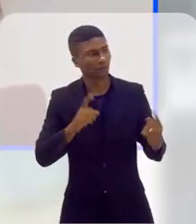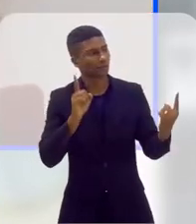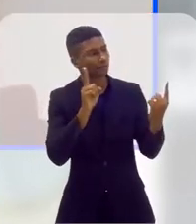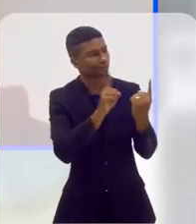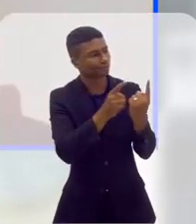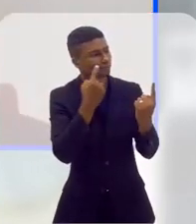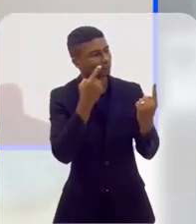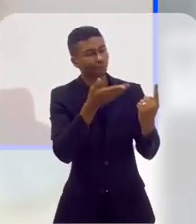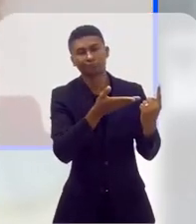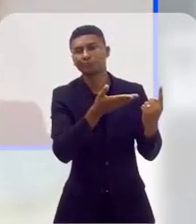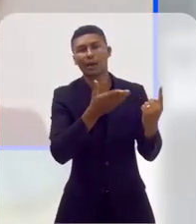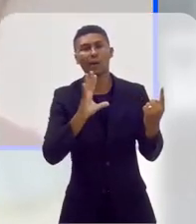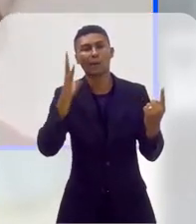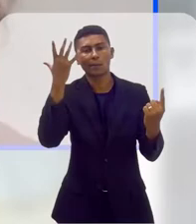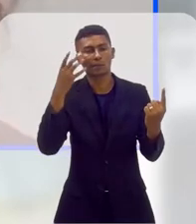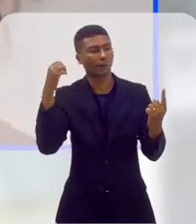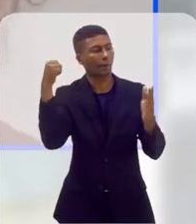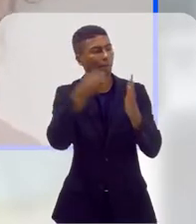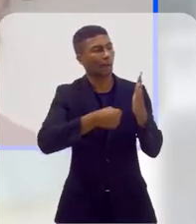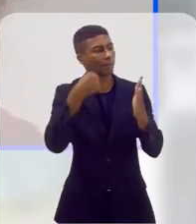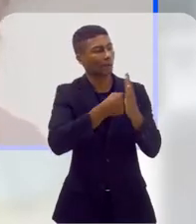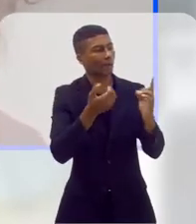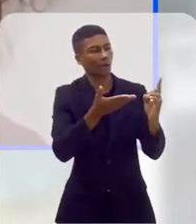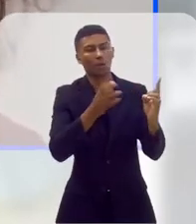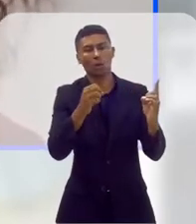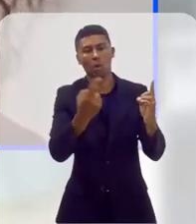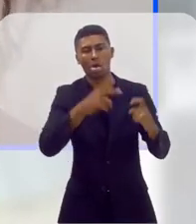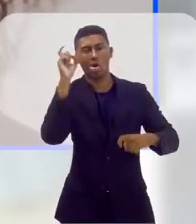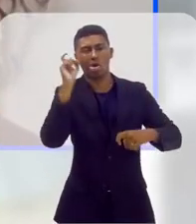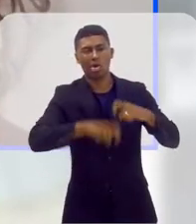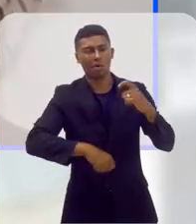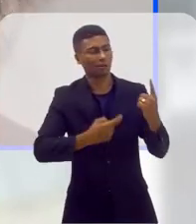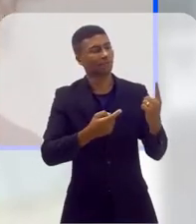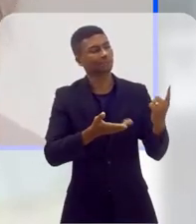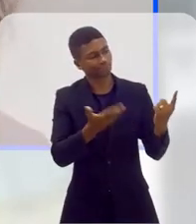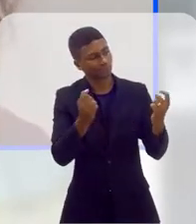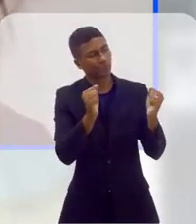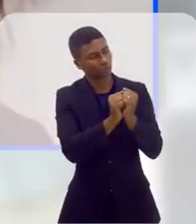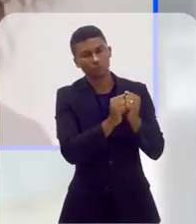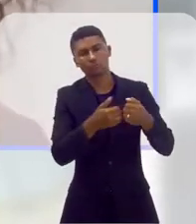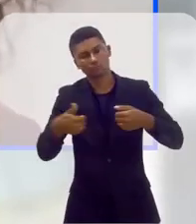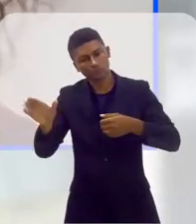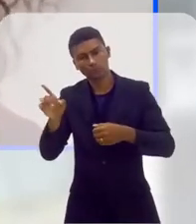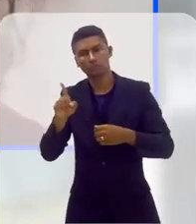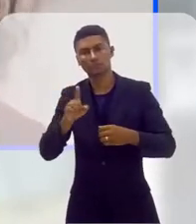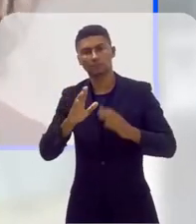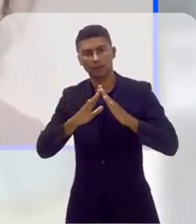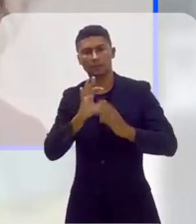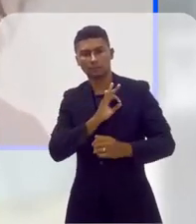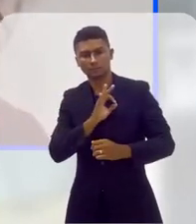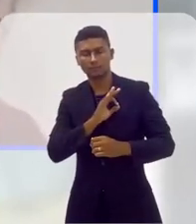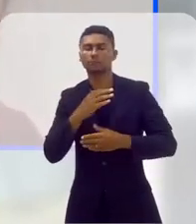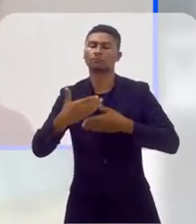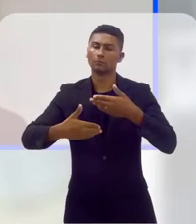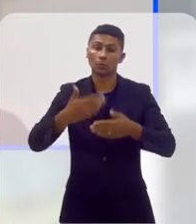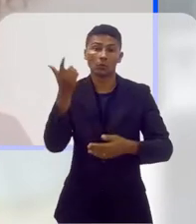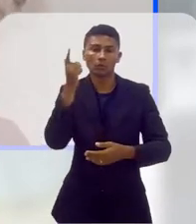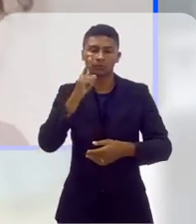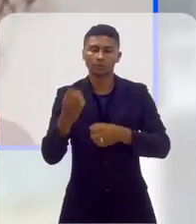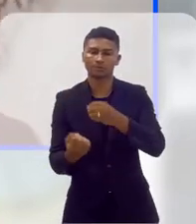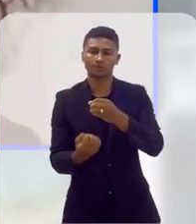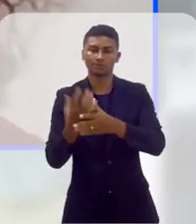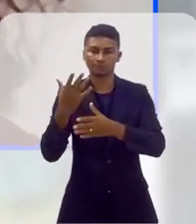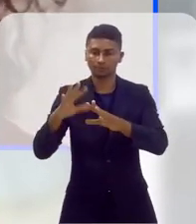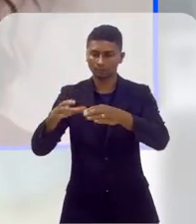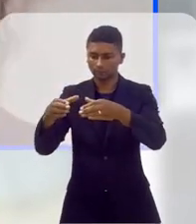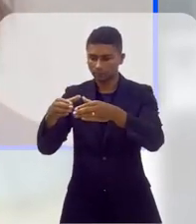espancado, estuprado para registrar a ocorrência. Ao passo que nós conseguimos estabelecer uma instituição no Poder Executivo, uma